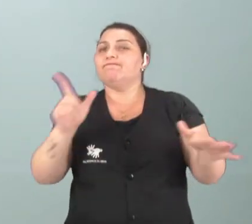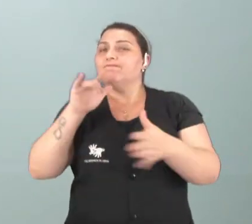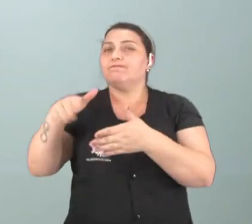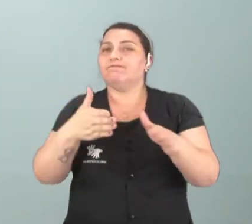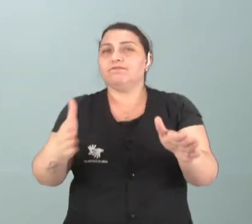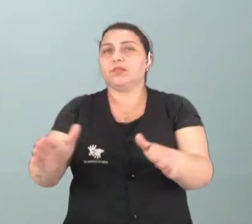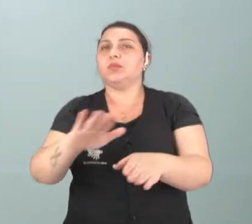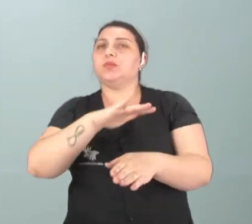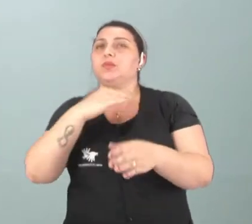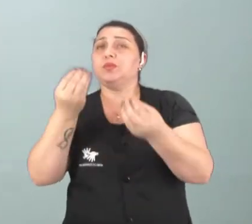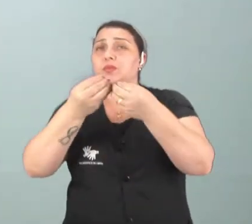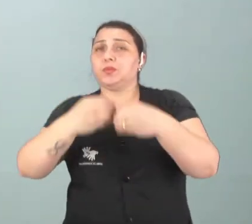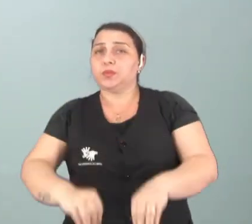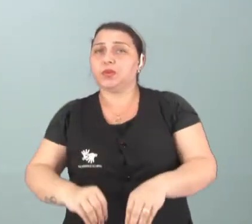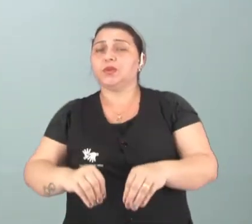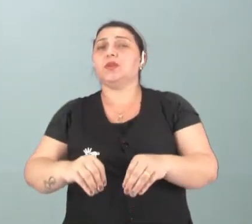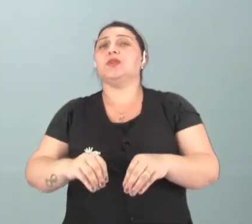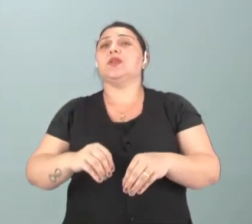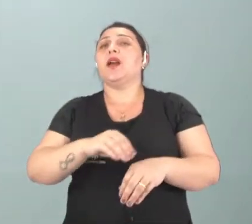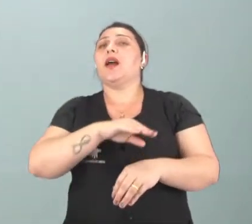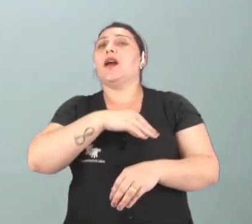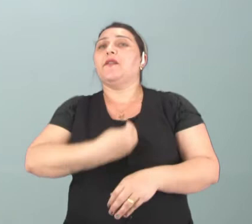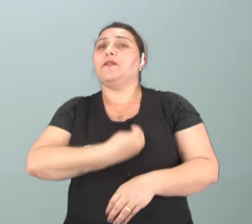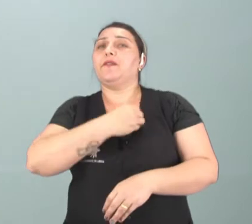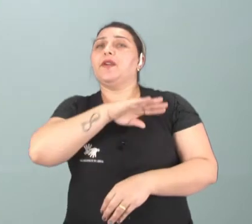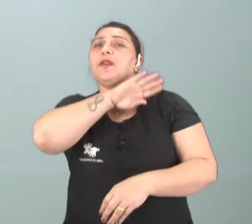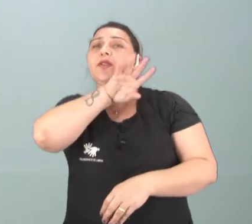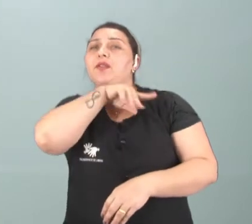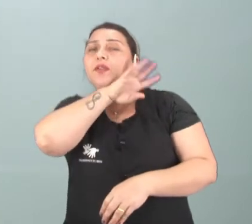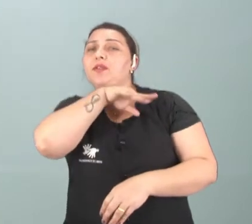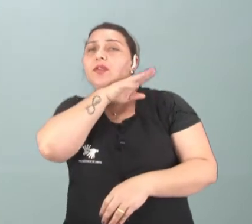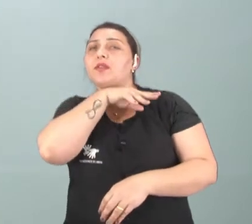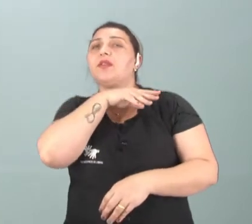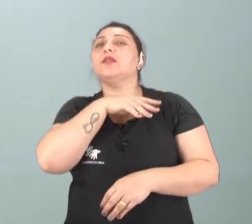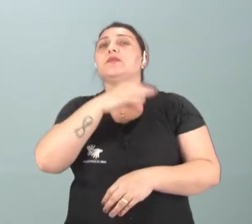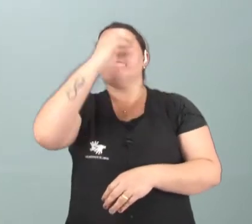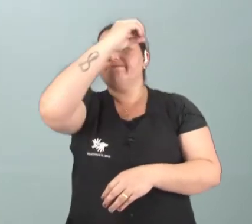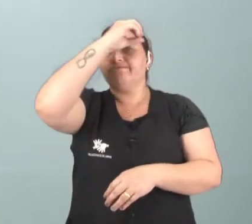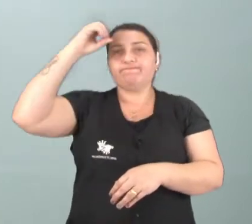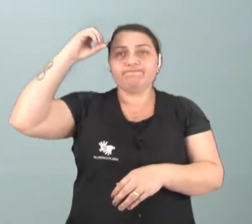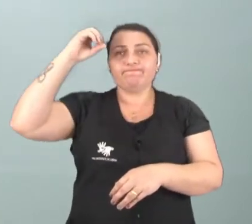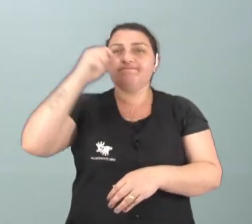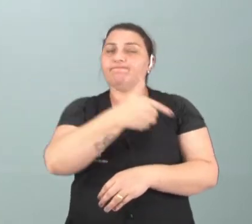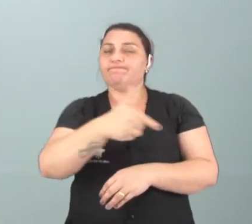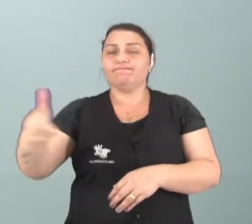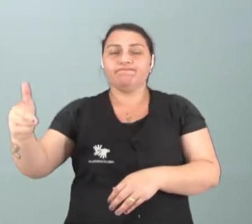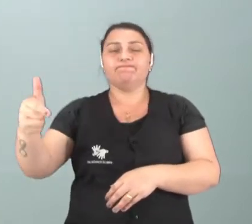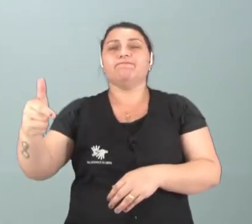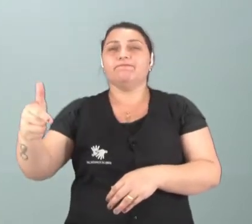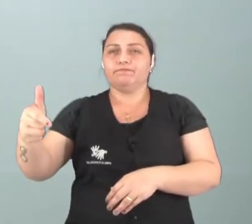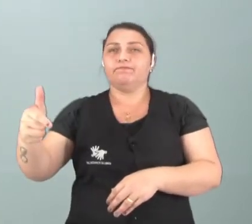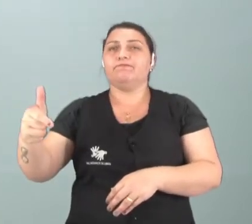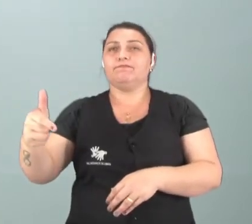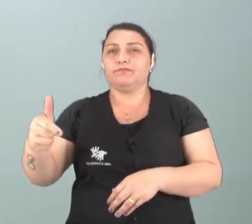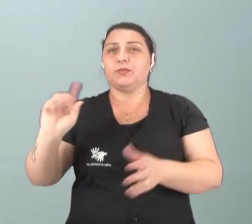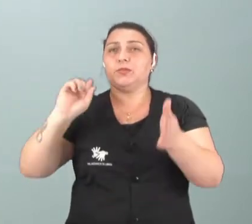e vai destruir a vida de animais que são totalmente inocentes, não tem noção da profundidade